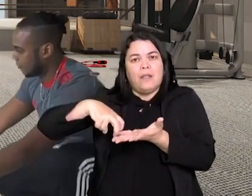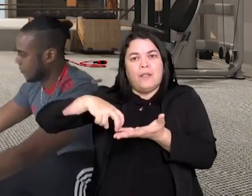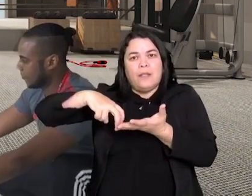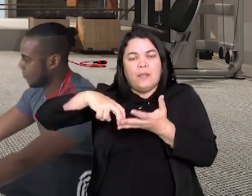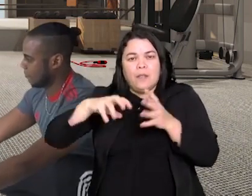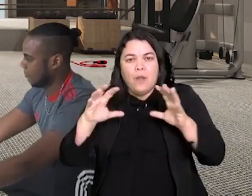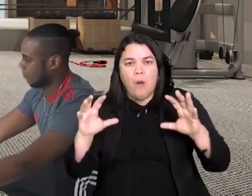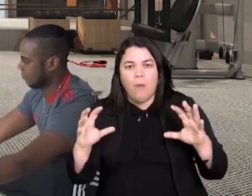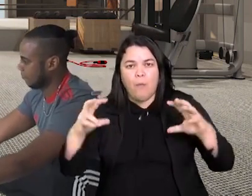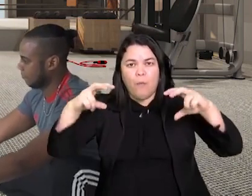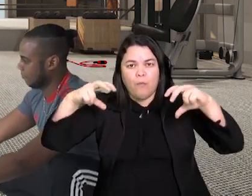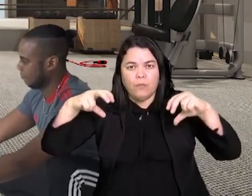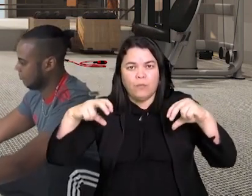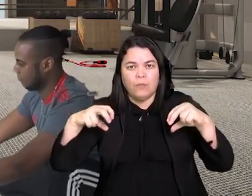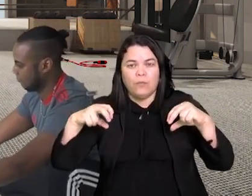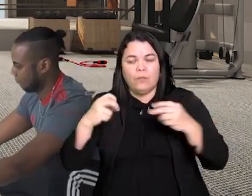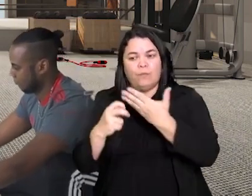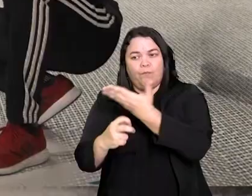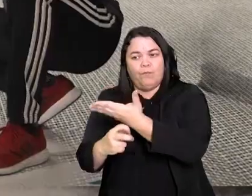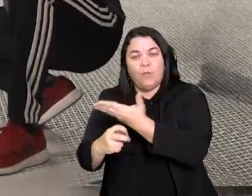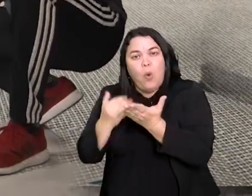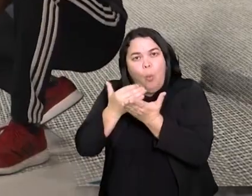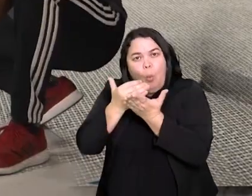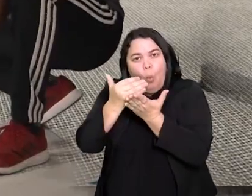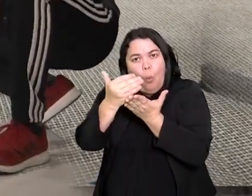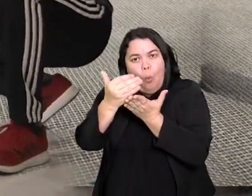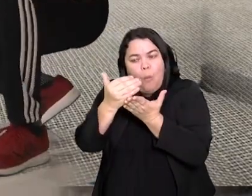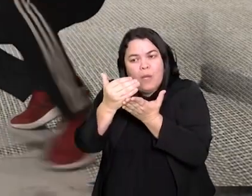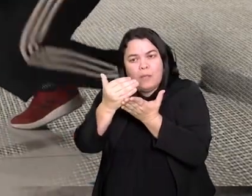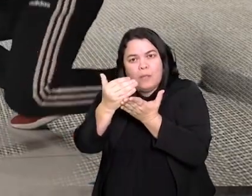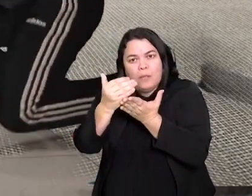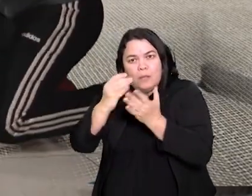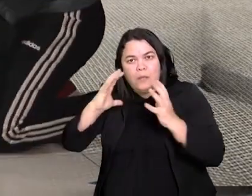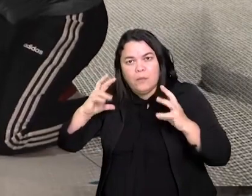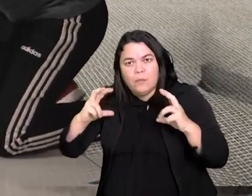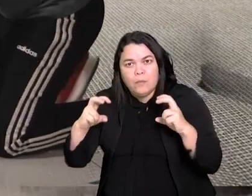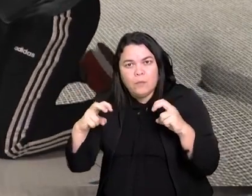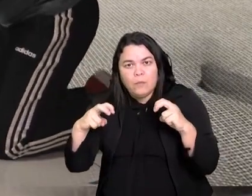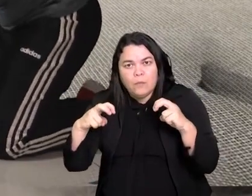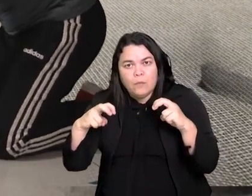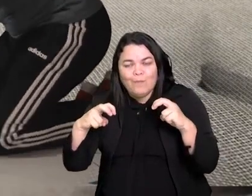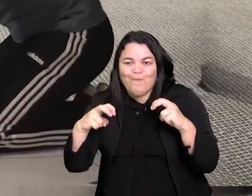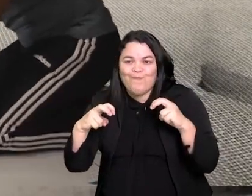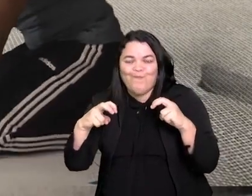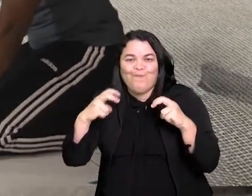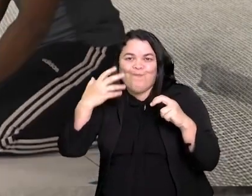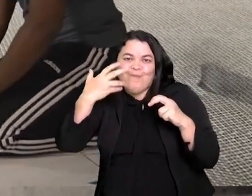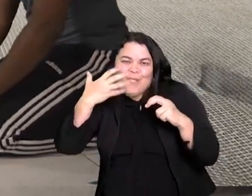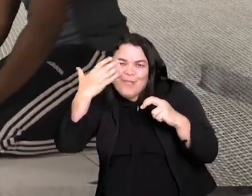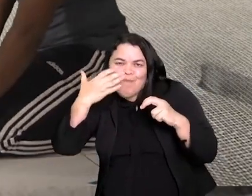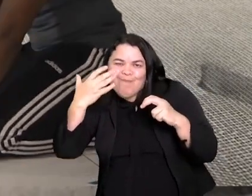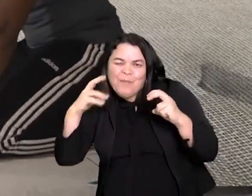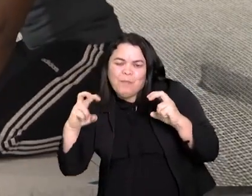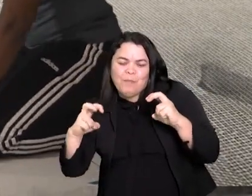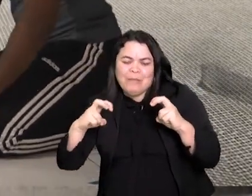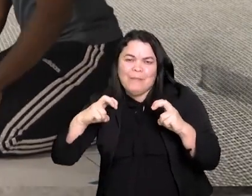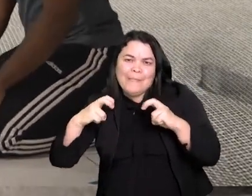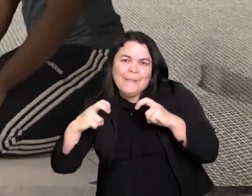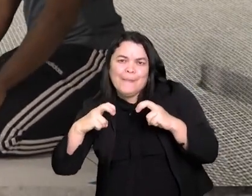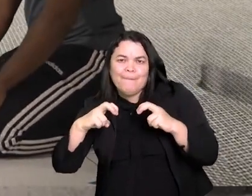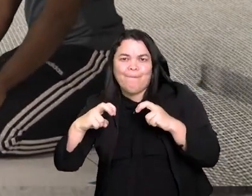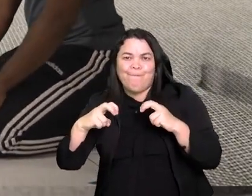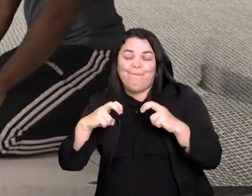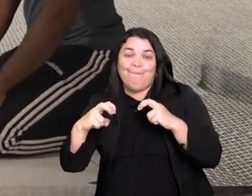os guerreiros começam a luta nessa posição aqui, certo? Só que assim não vai dar para a gente fazer a atividade